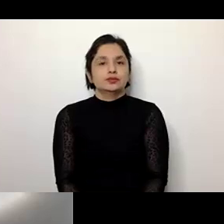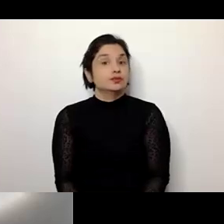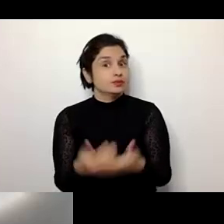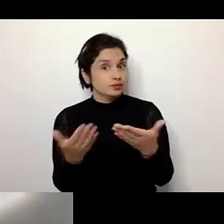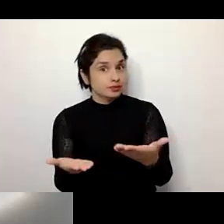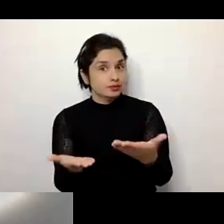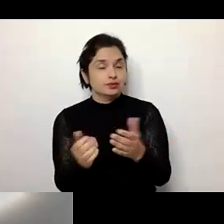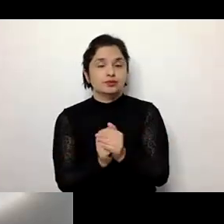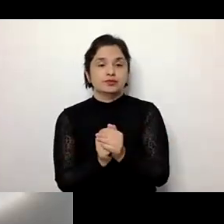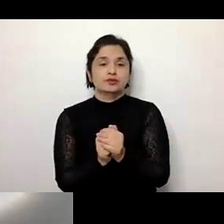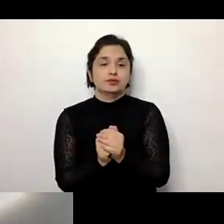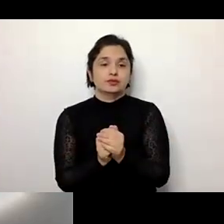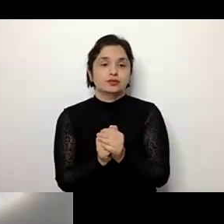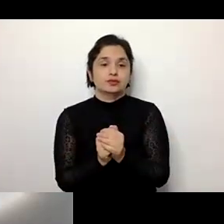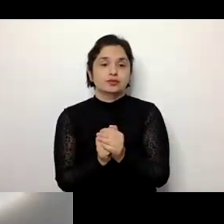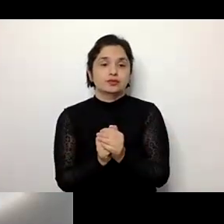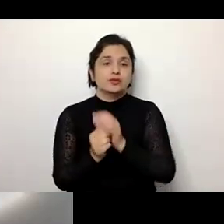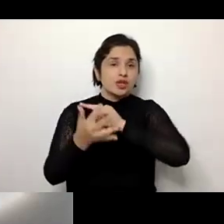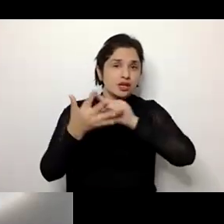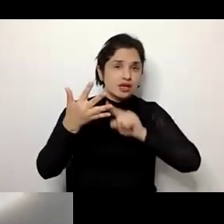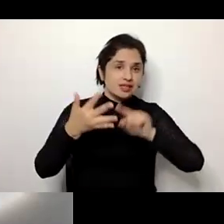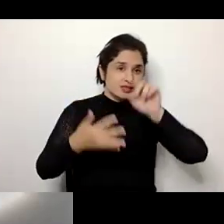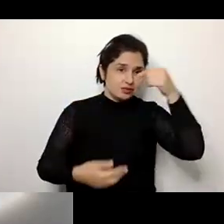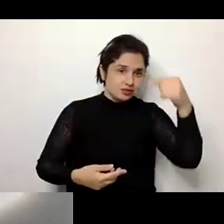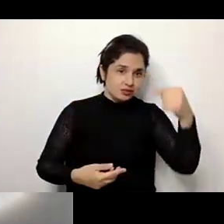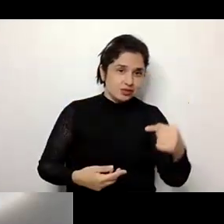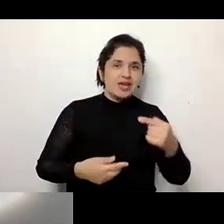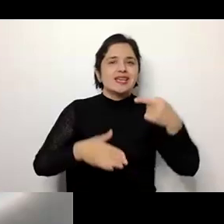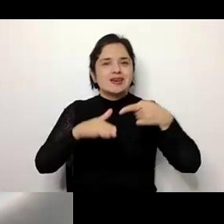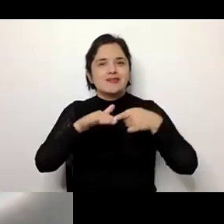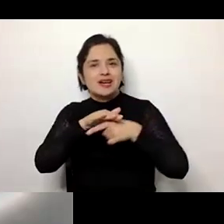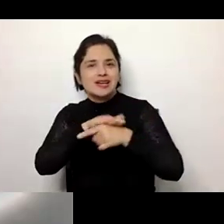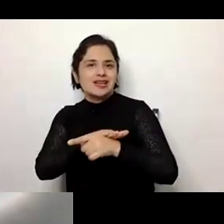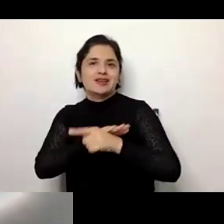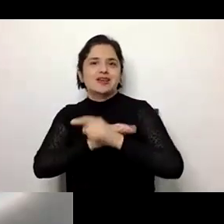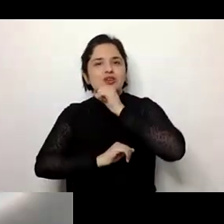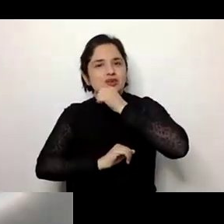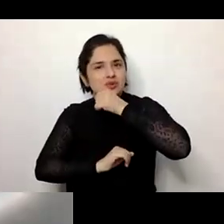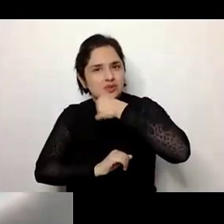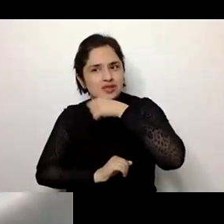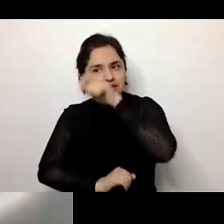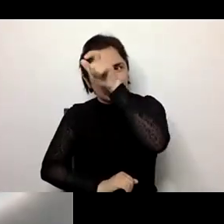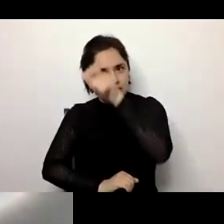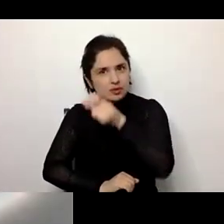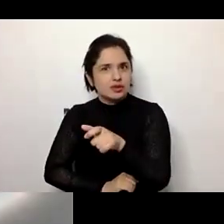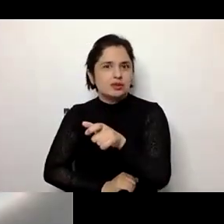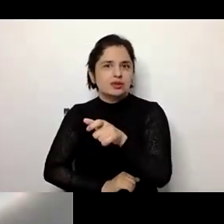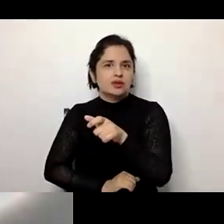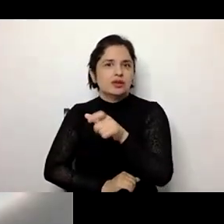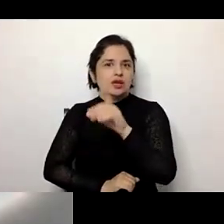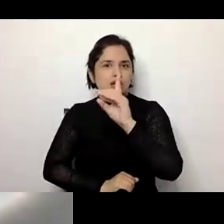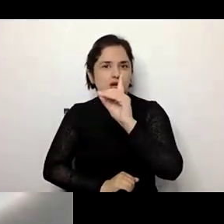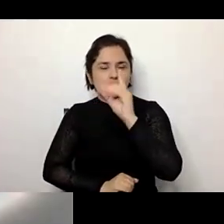que nós temos? Uma série de aspectos que vão interferir no envelhecimento da pessoa com